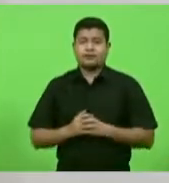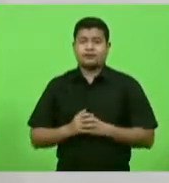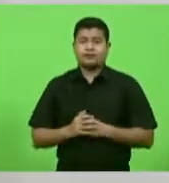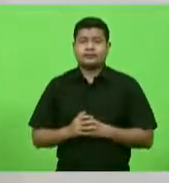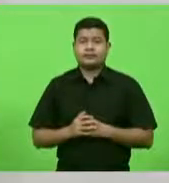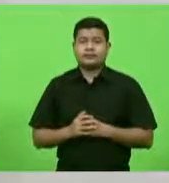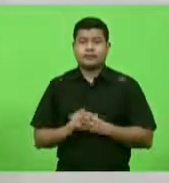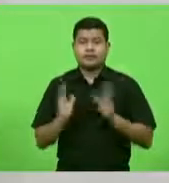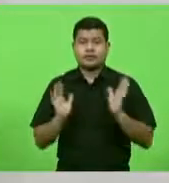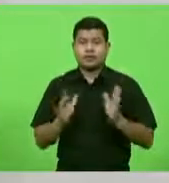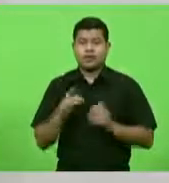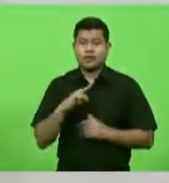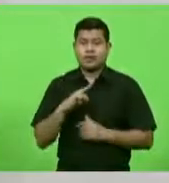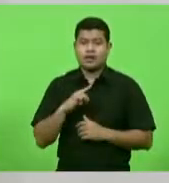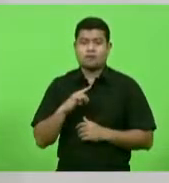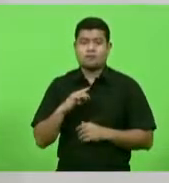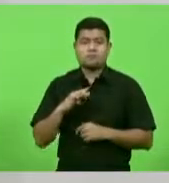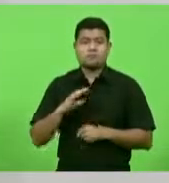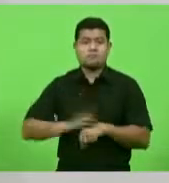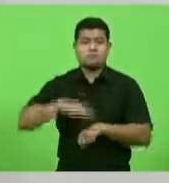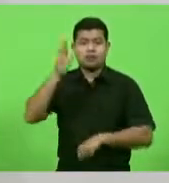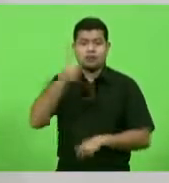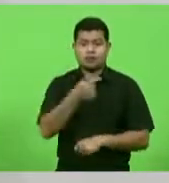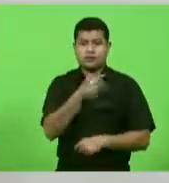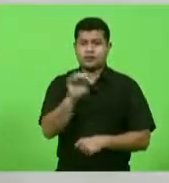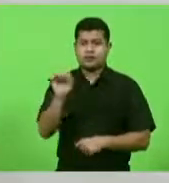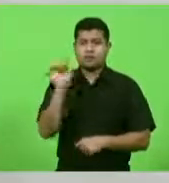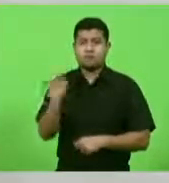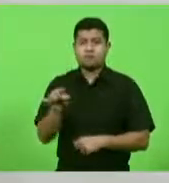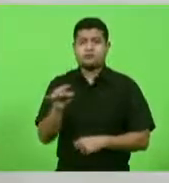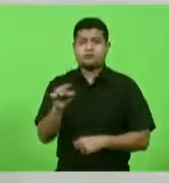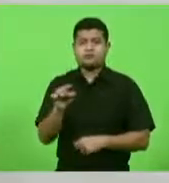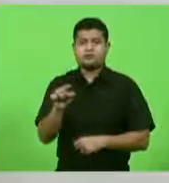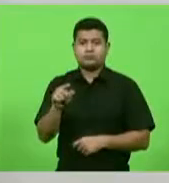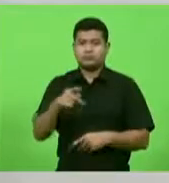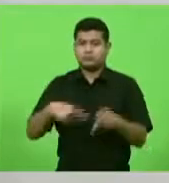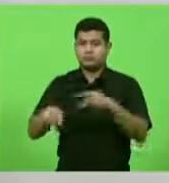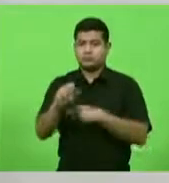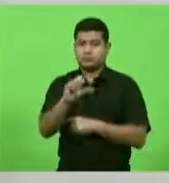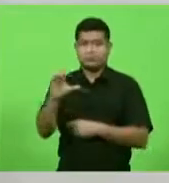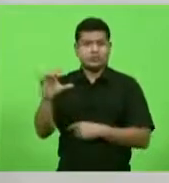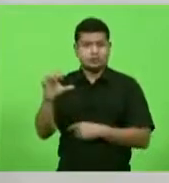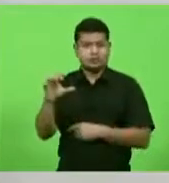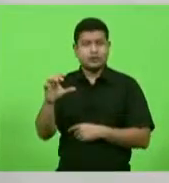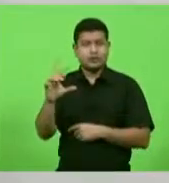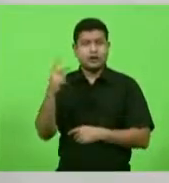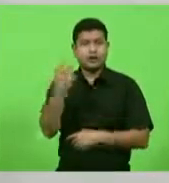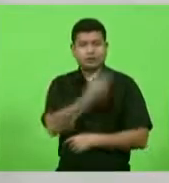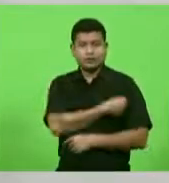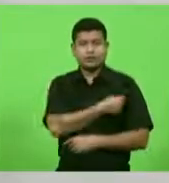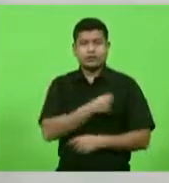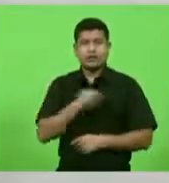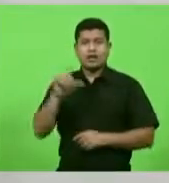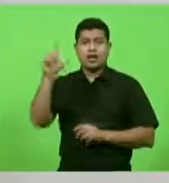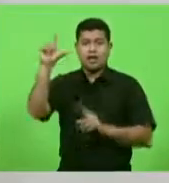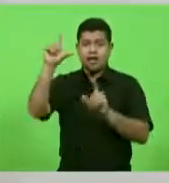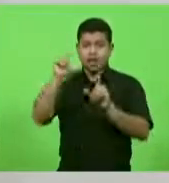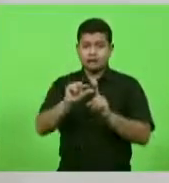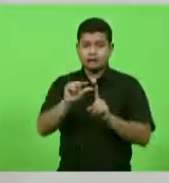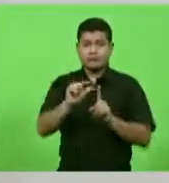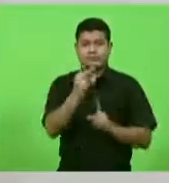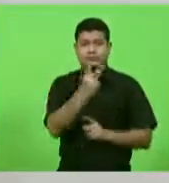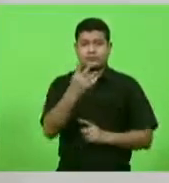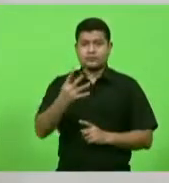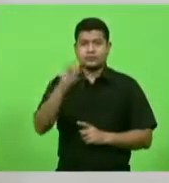Já são hoje mais de 700 mil catarinenses vacinados. A redução de 24% do número de